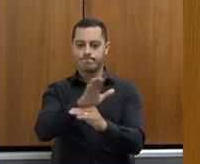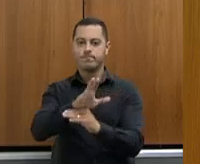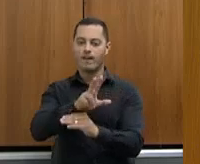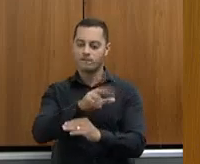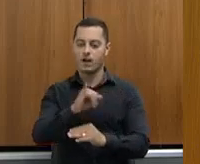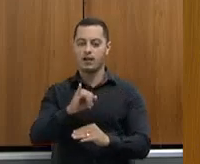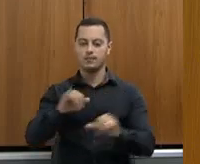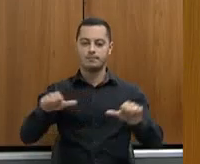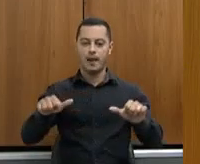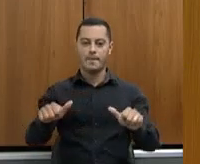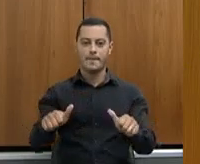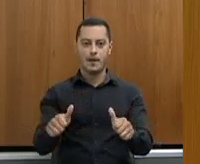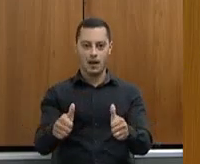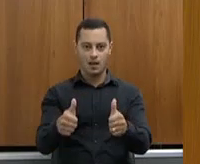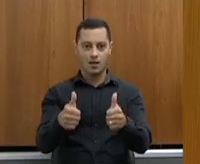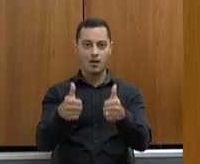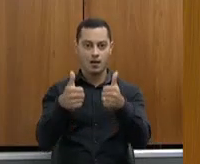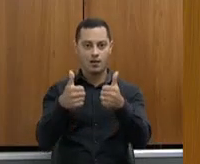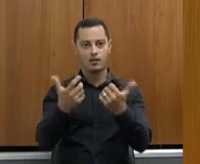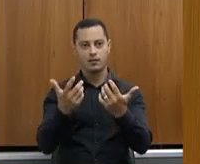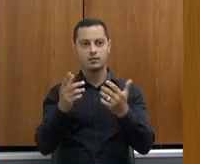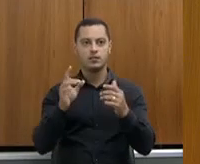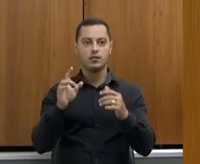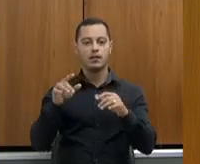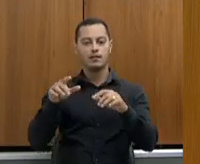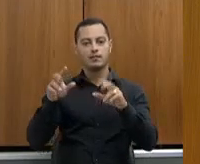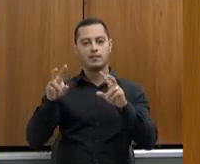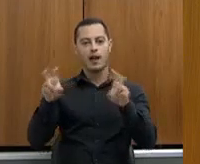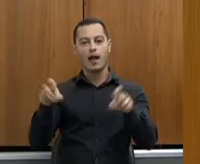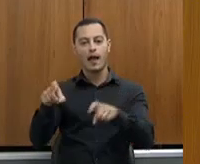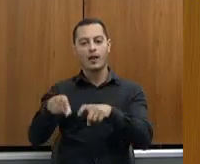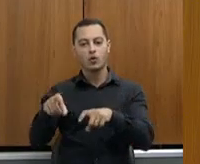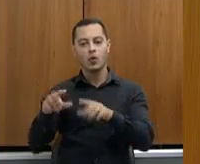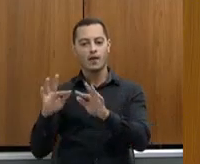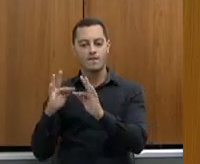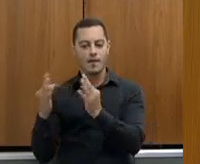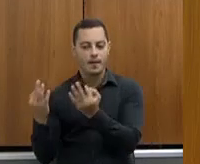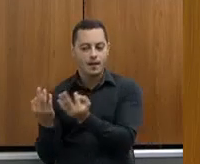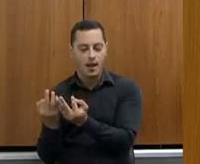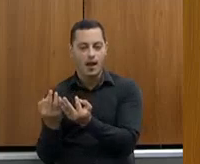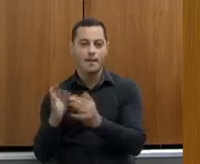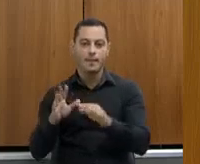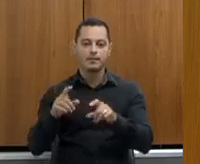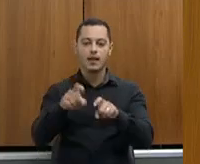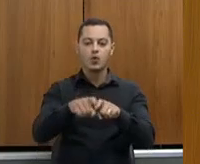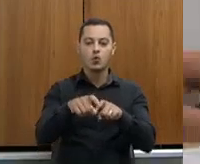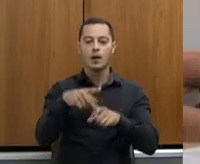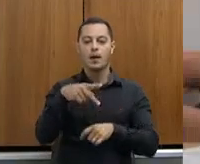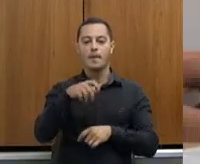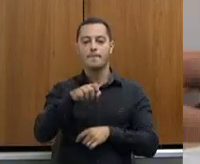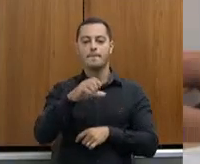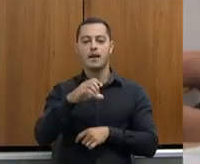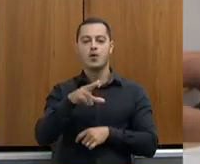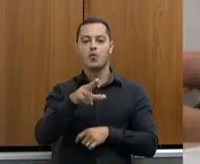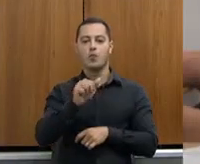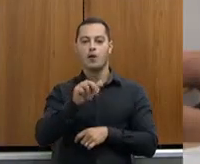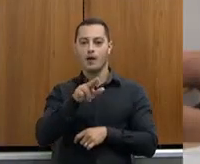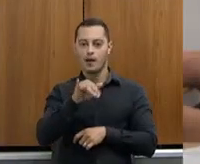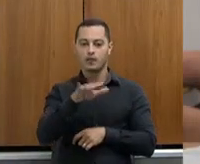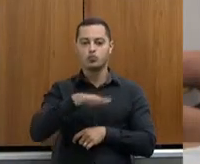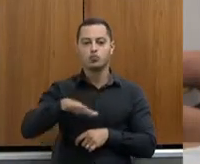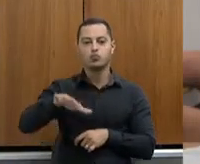muito grande, não só na agricultura familiar, mas em toda a agricultura, na pecuária, dos municípios, também